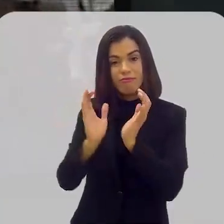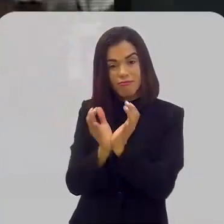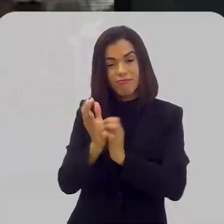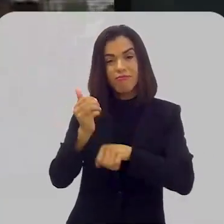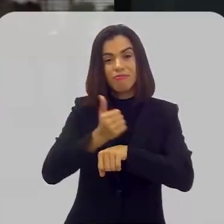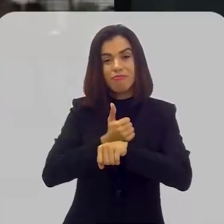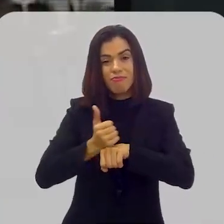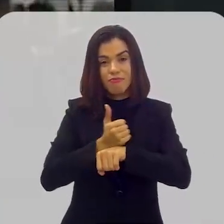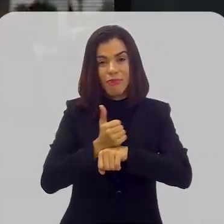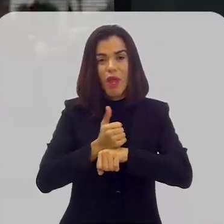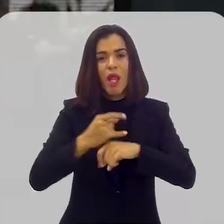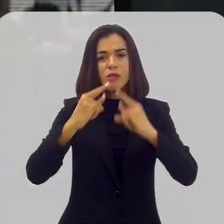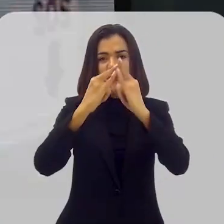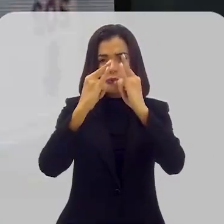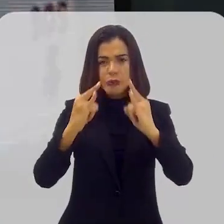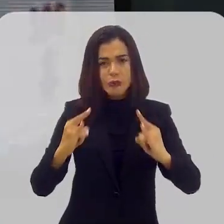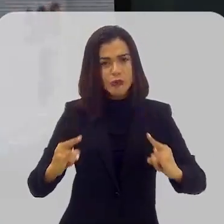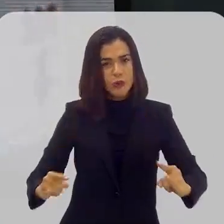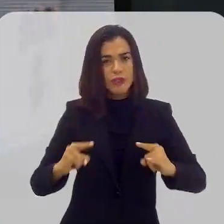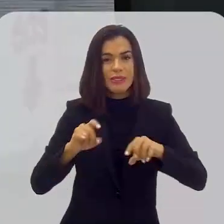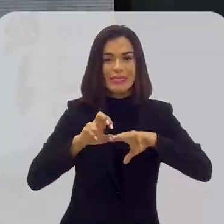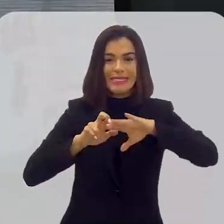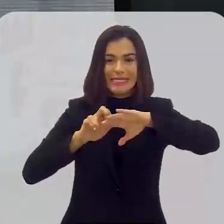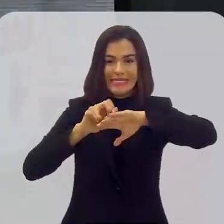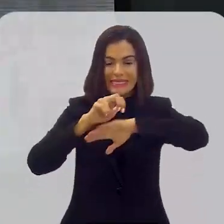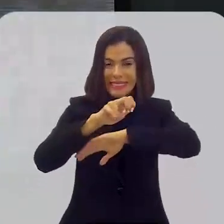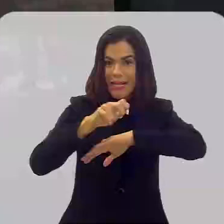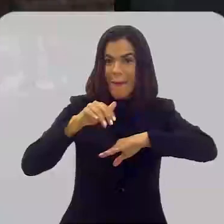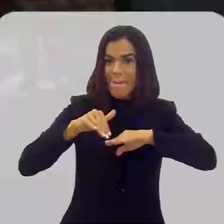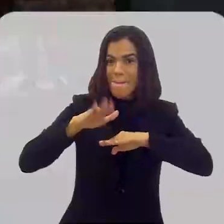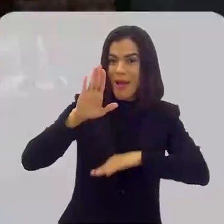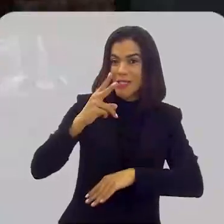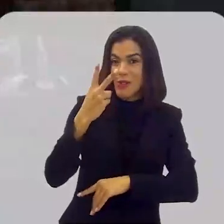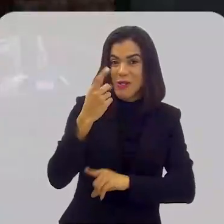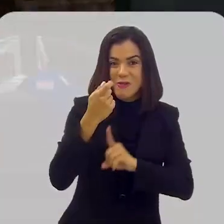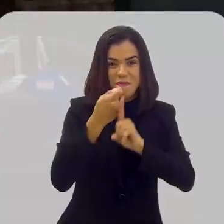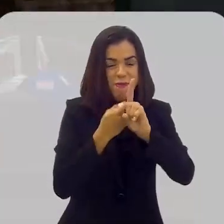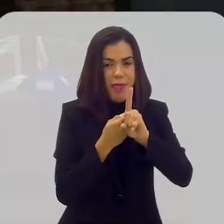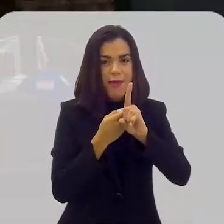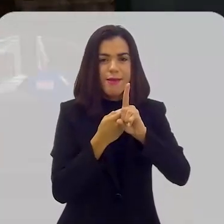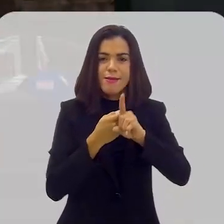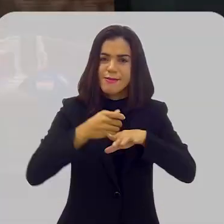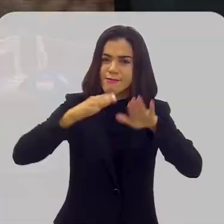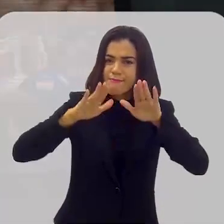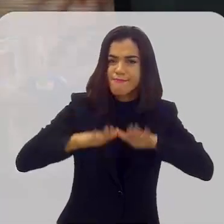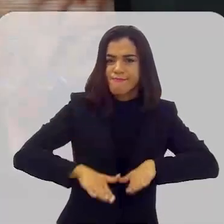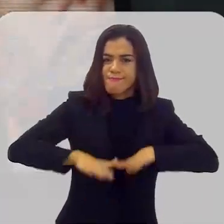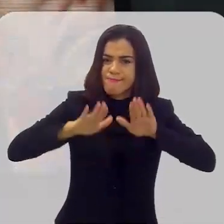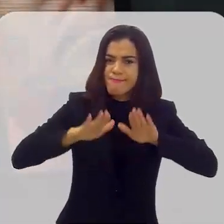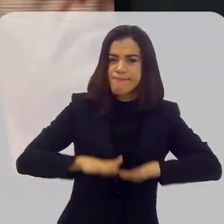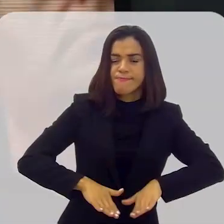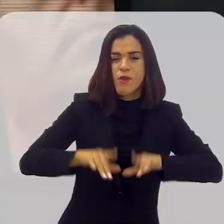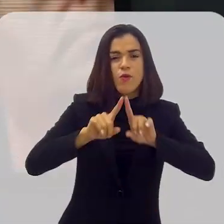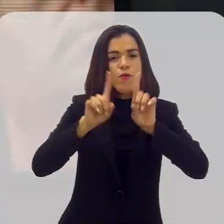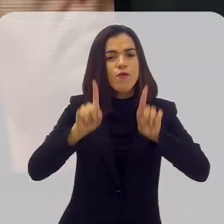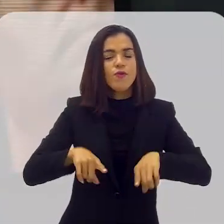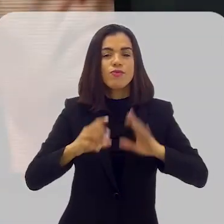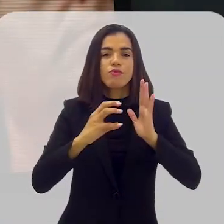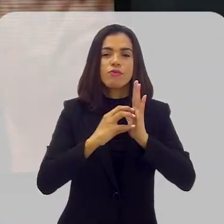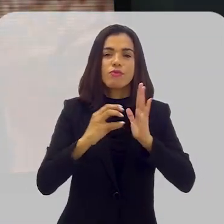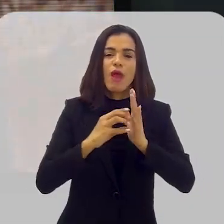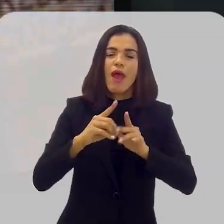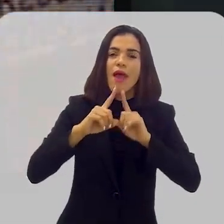só protestaram, como acamparam nas escadarias. Foram mais de dois meses de vigília, os servidores